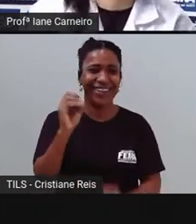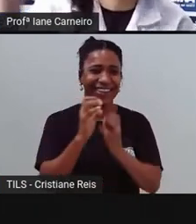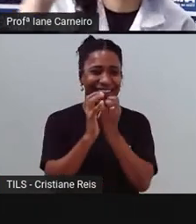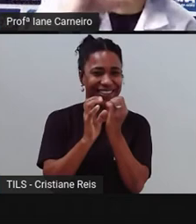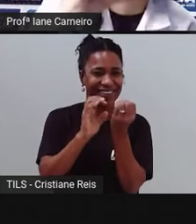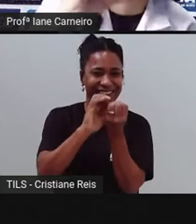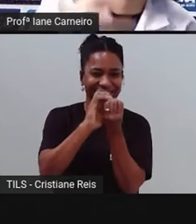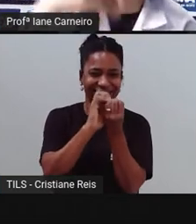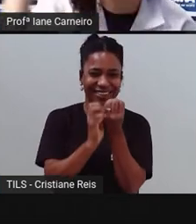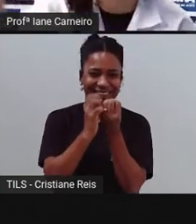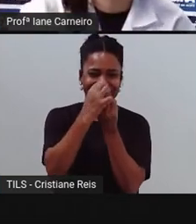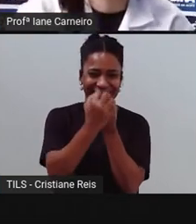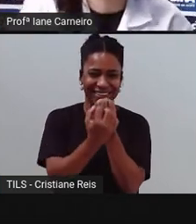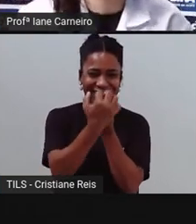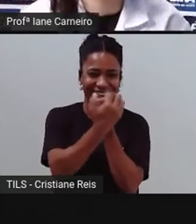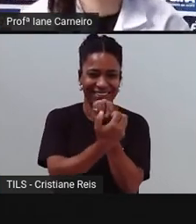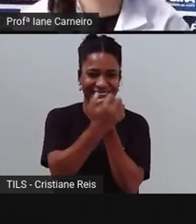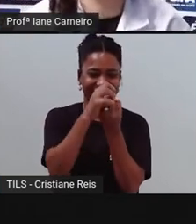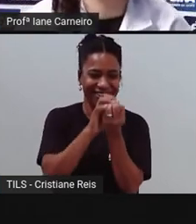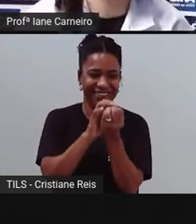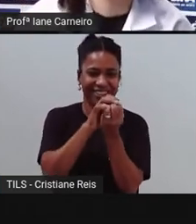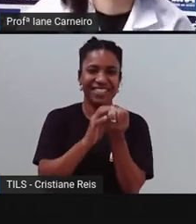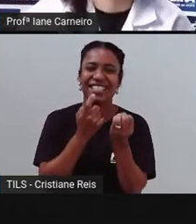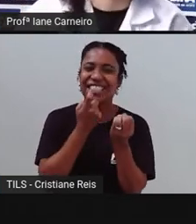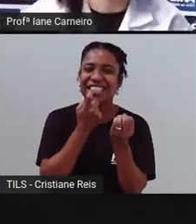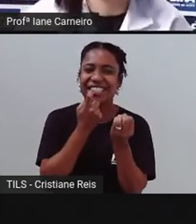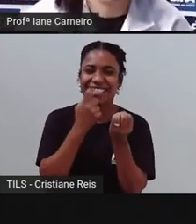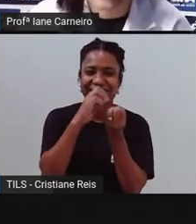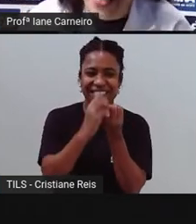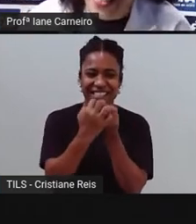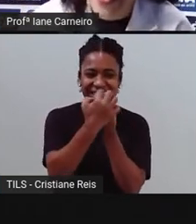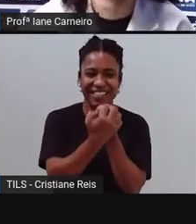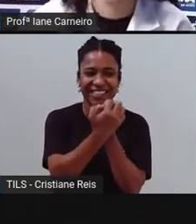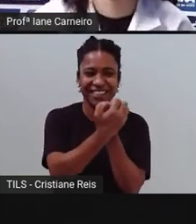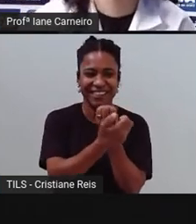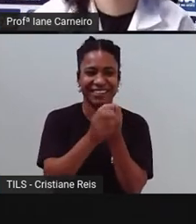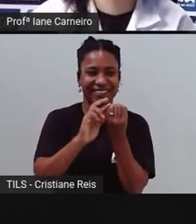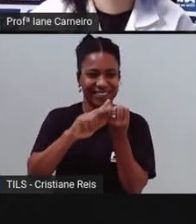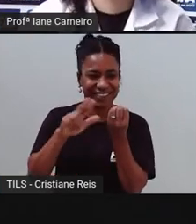dentro da cabeça do alho, tem os dentes de alho. Legal essa.